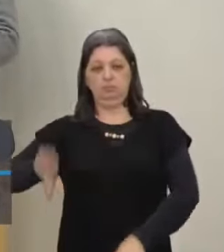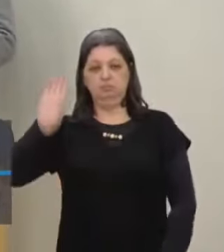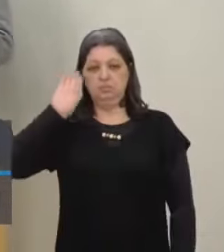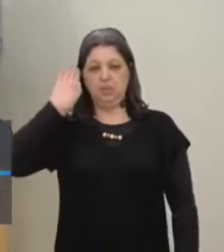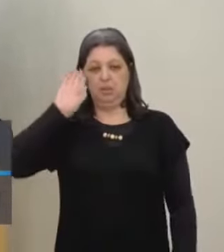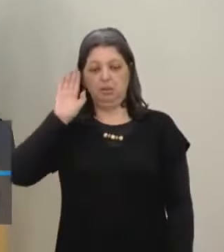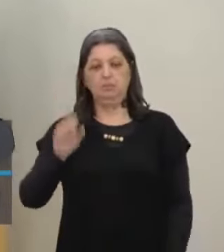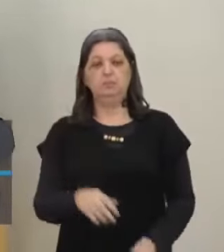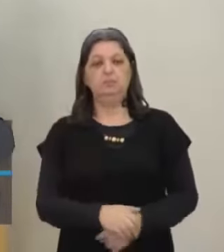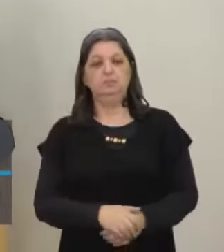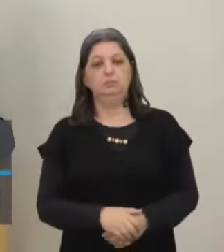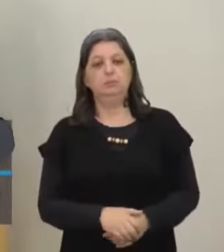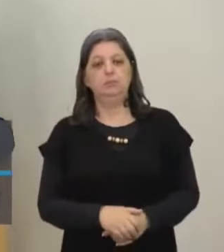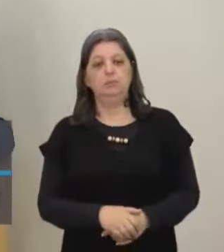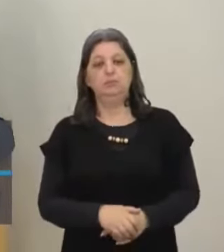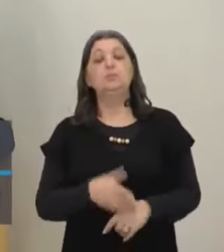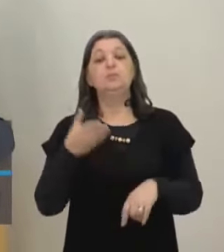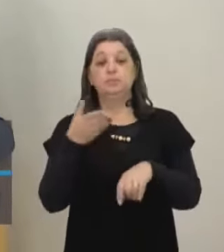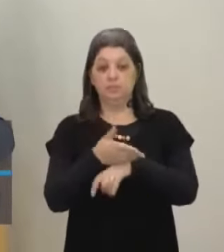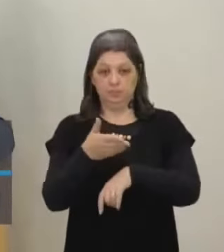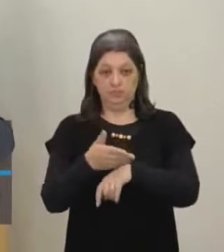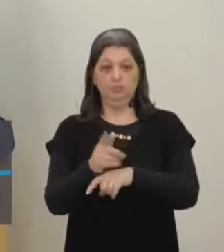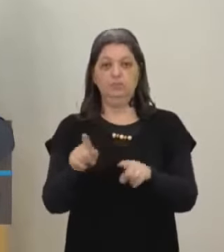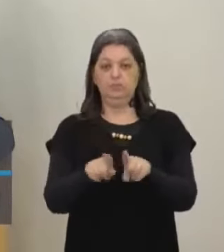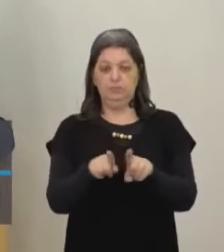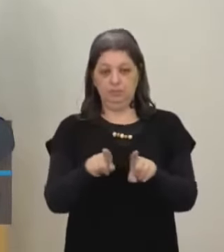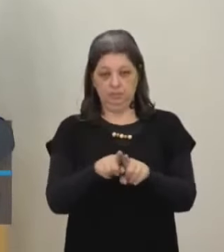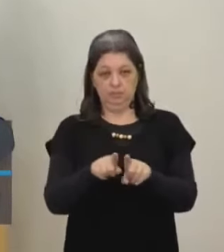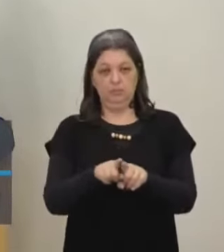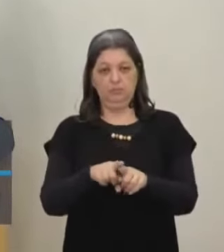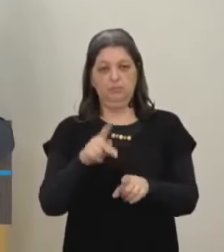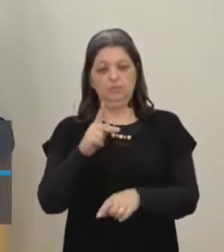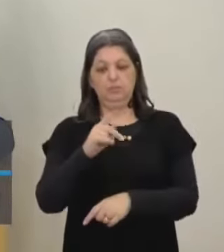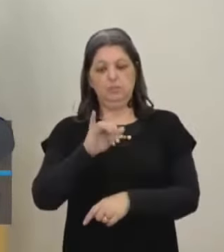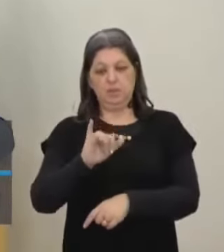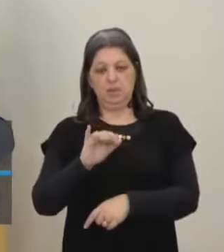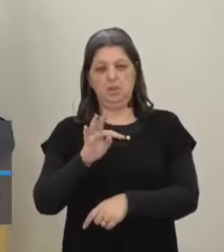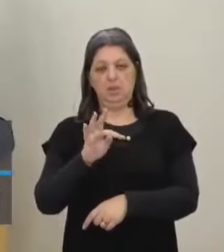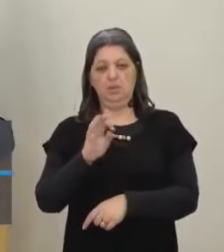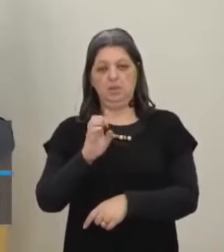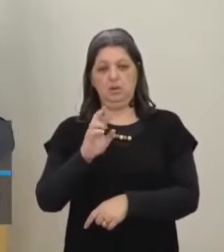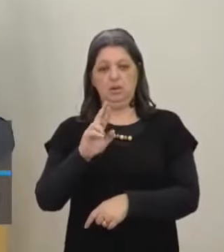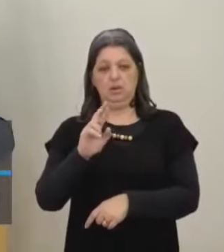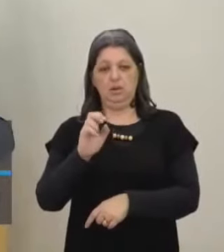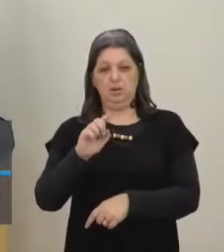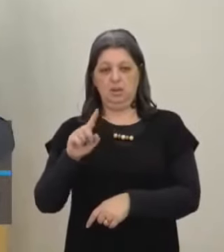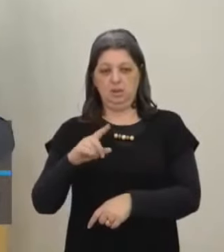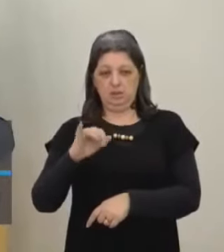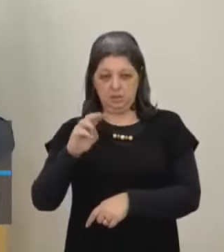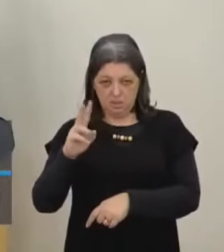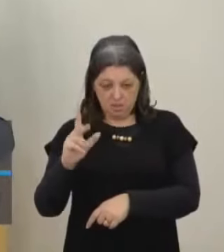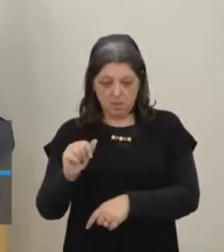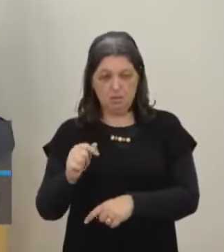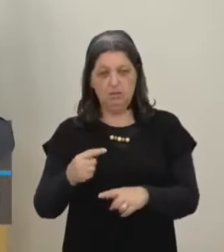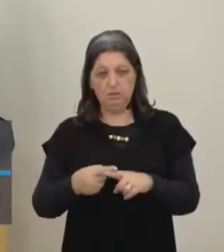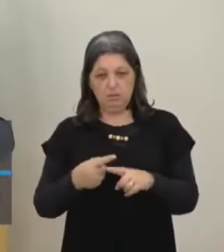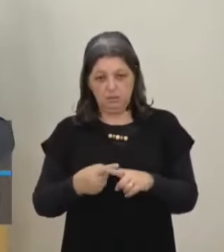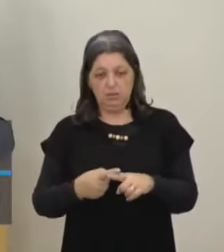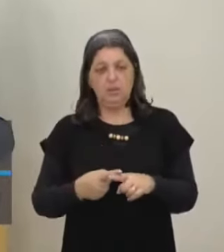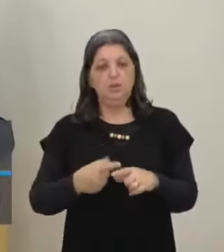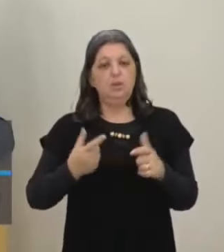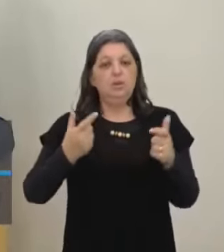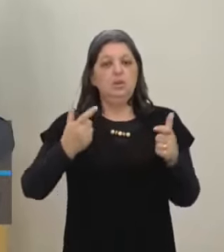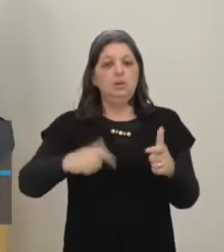Inclusive Participando aqui conosco Pei Terezinha Vilani E o pro José Ronaldo De Ubatuba